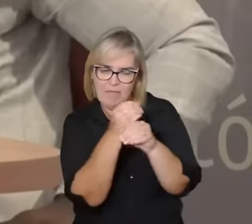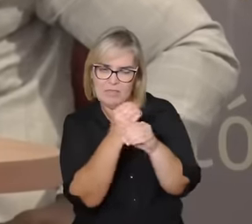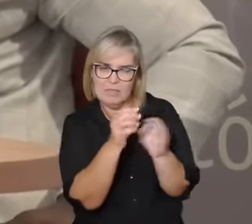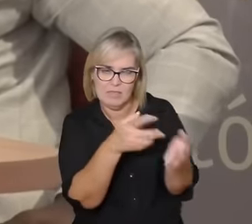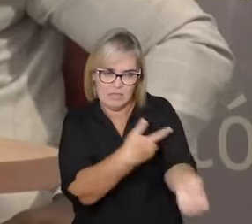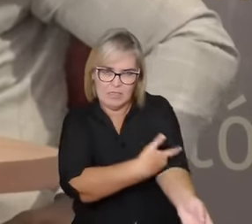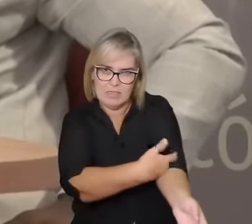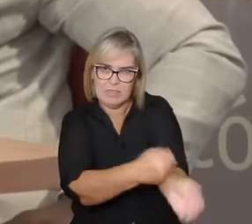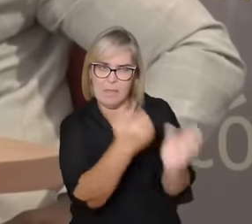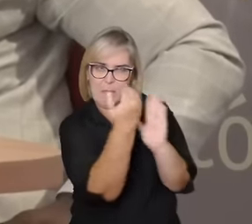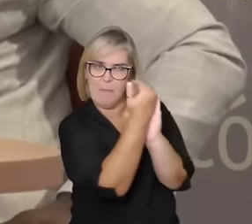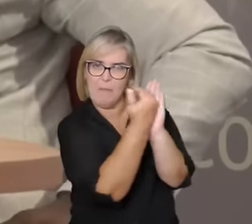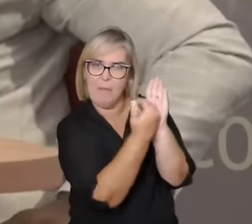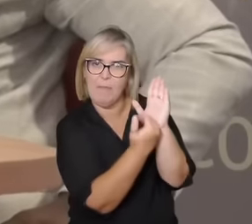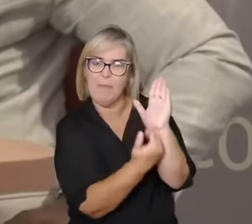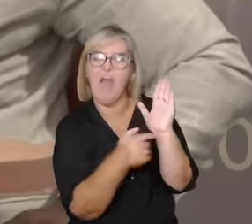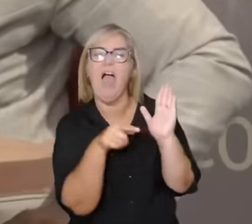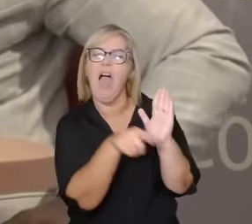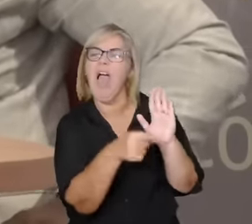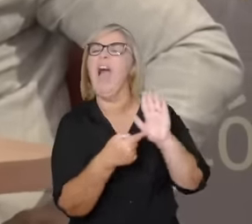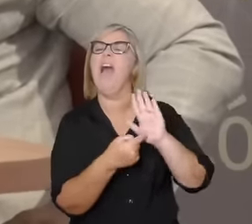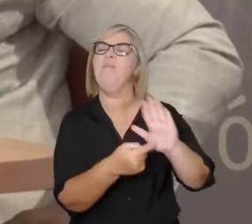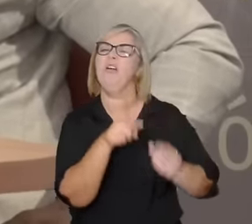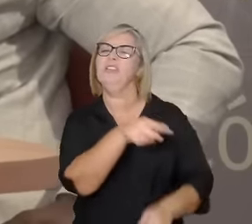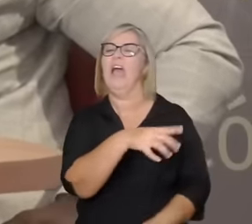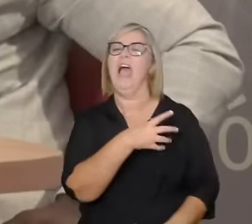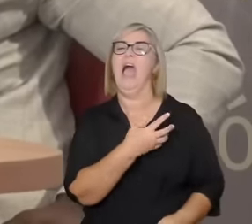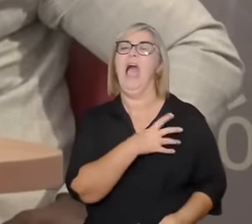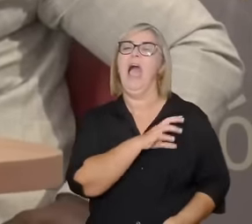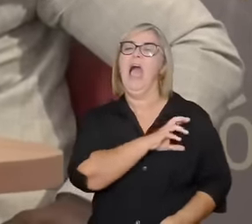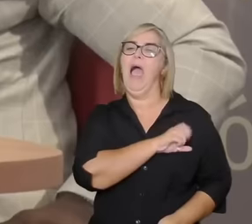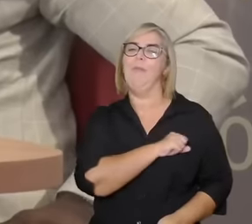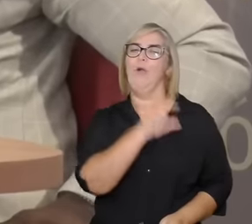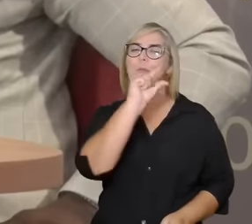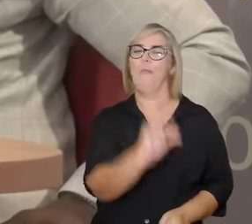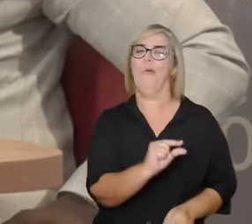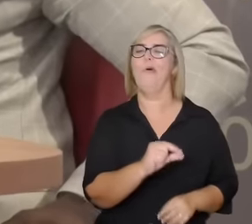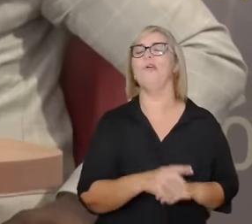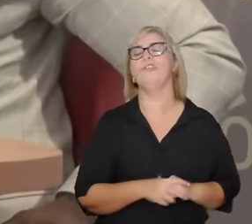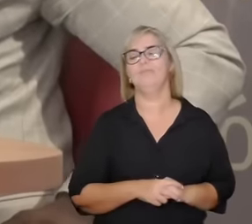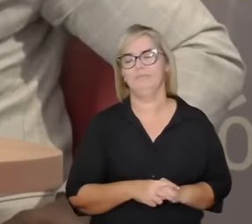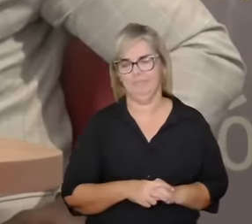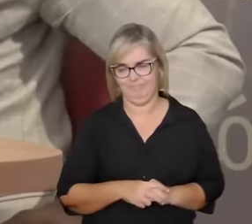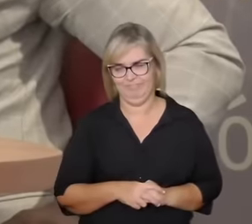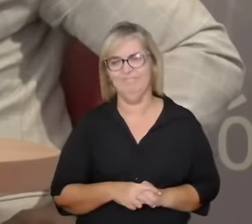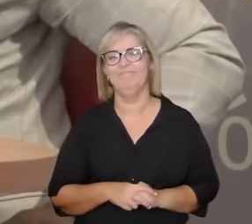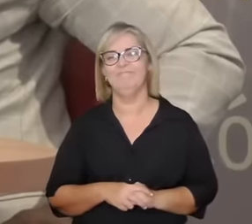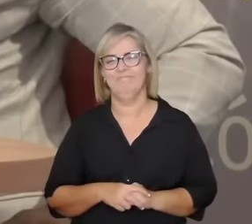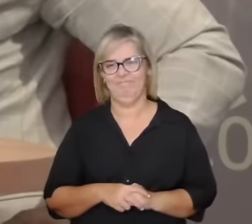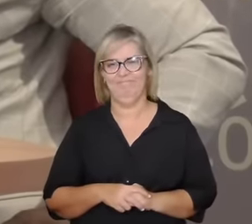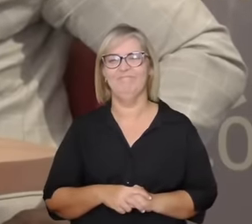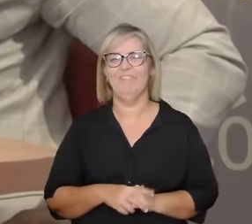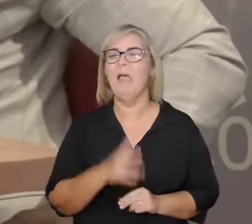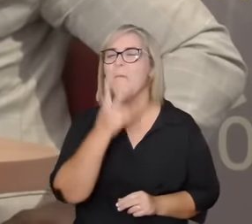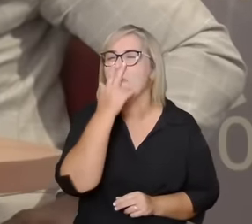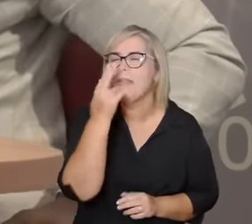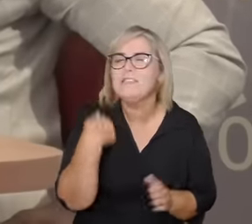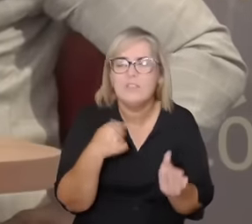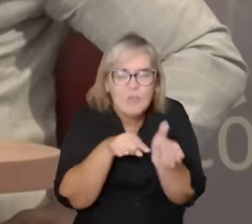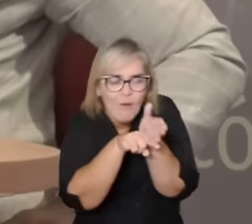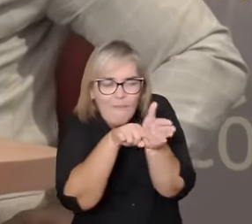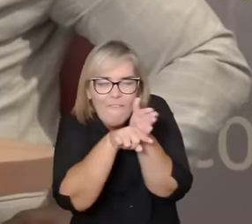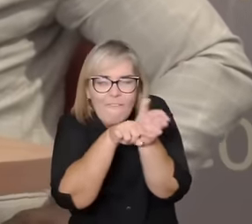está funcionando ele é pouco ele está muito alto é outra coisa então a gente tem que é uma checagem como se fosse um diagnóstico um exame